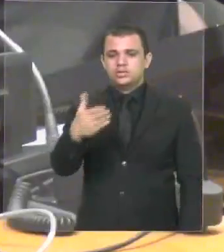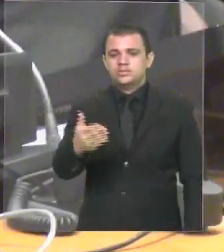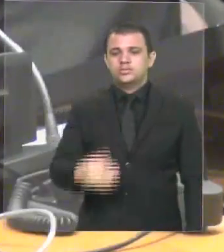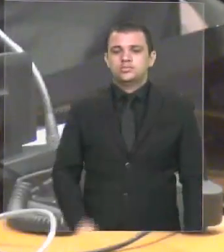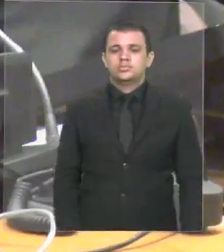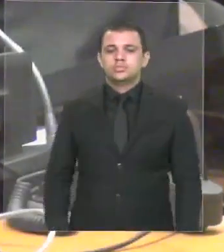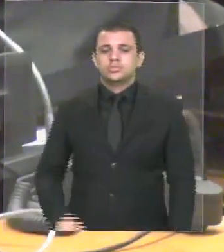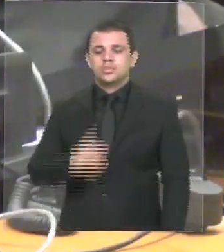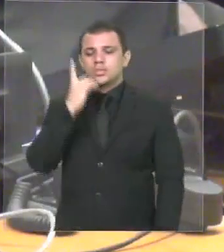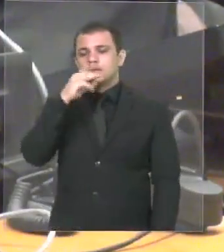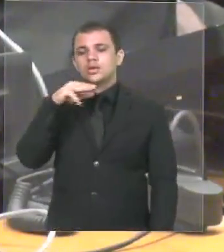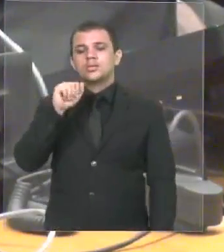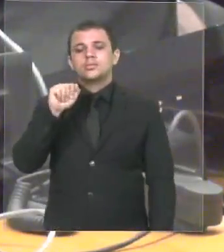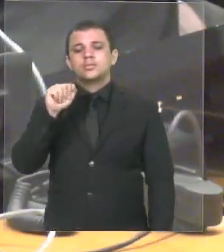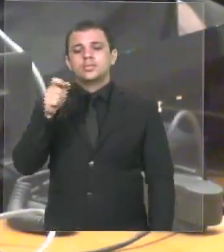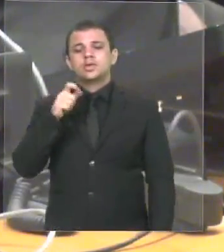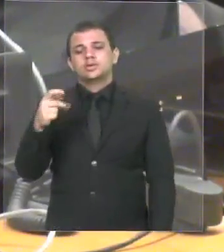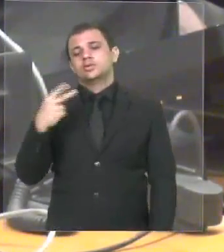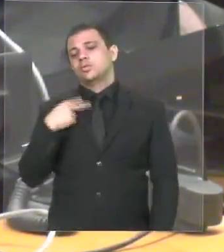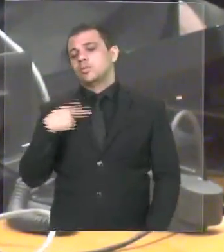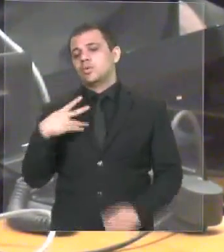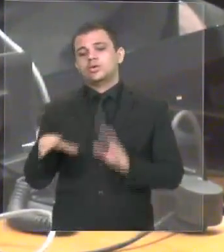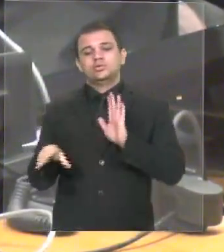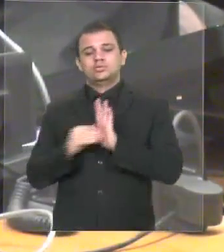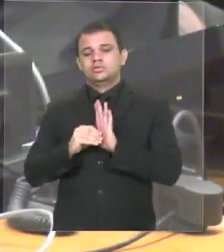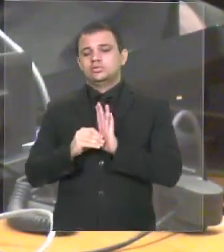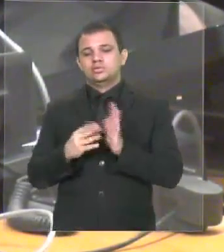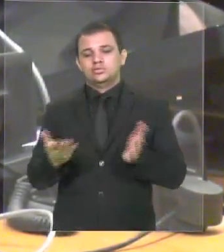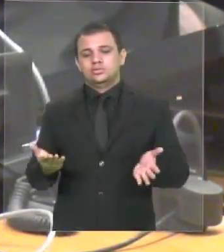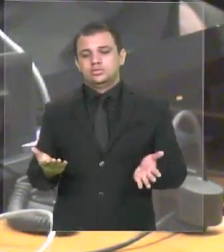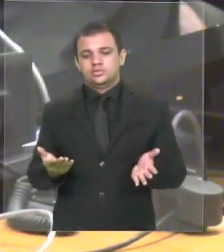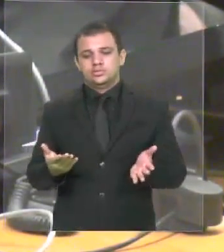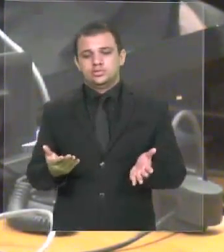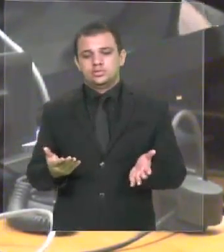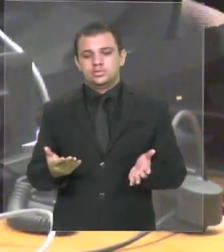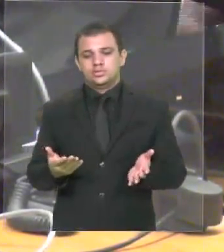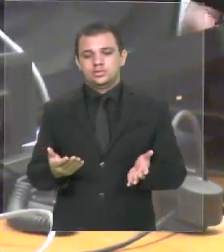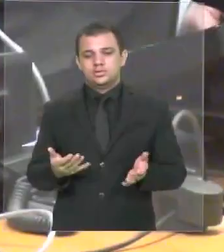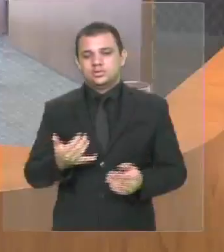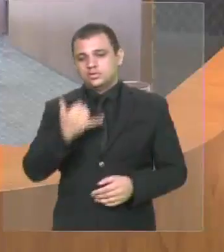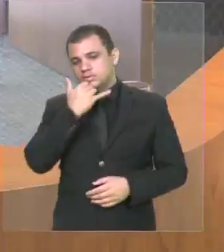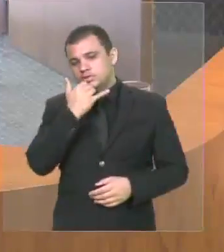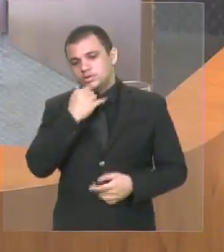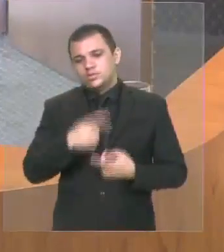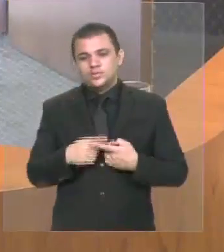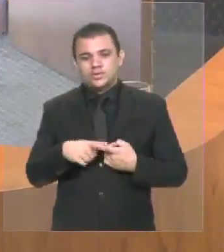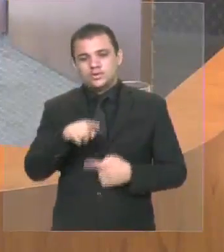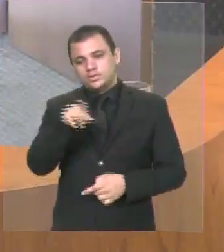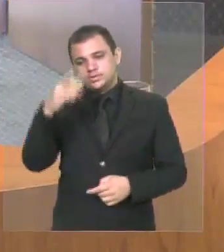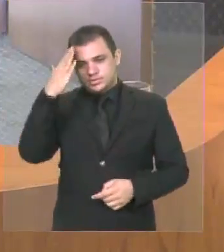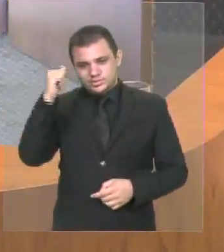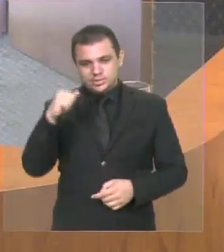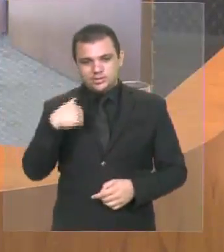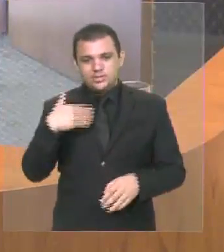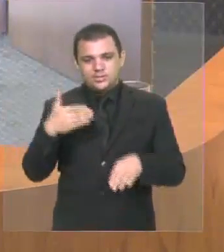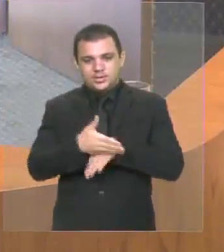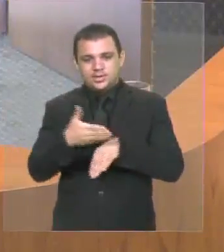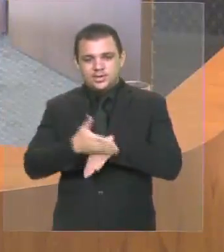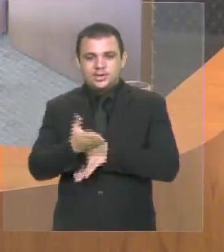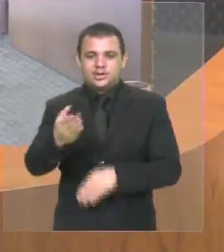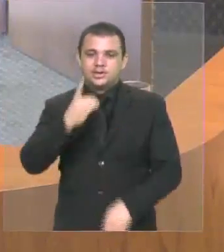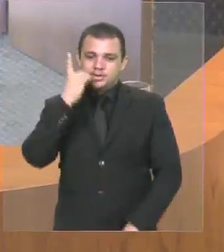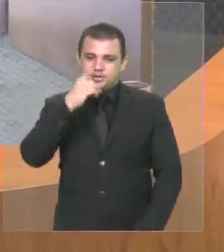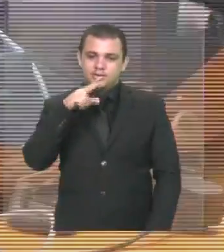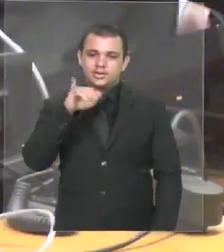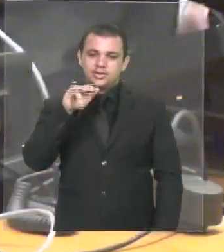Marcos, você não sabe. Não pode ter a parte. É porque, vossa excelência, sabe que a participação da deputada Danina... Não,